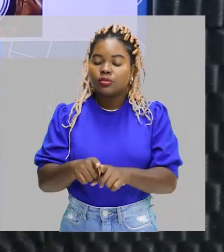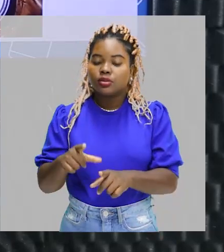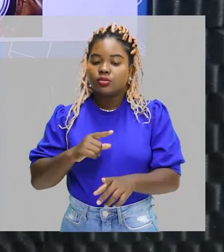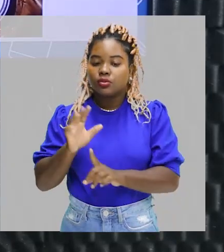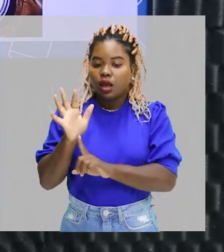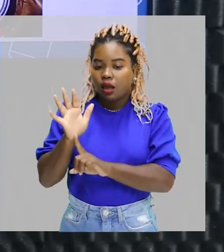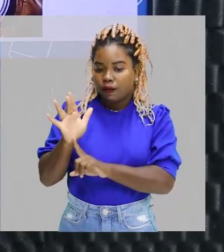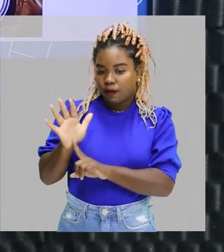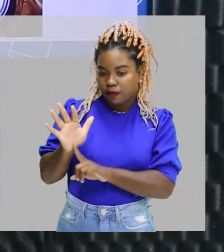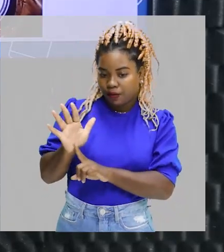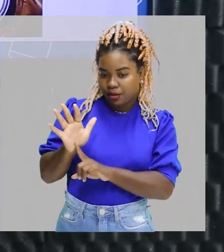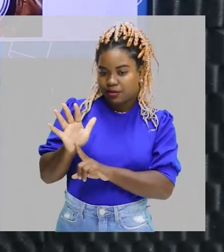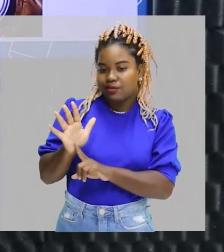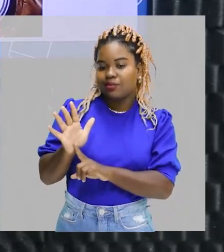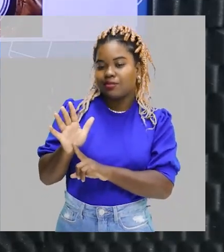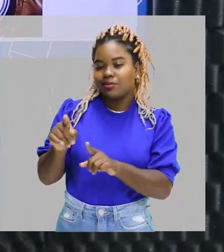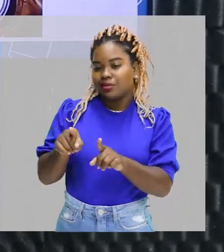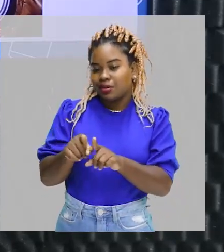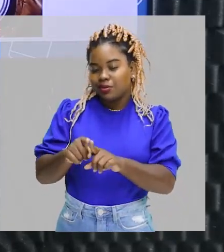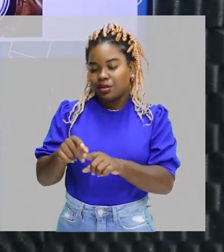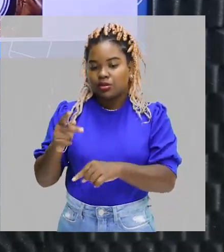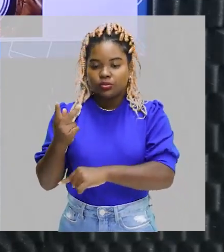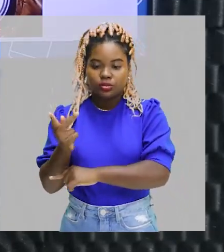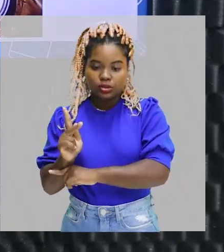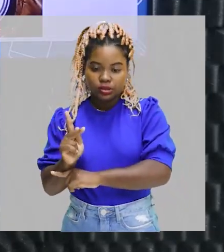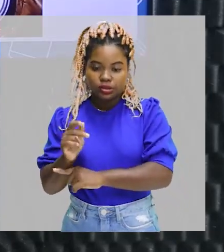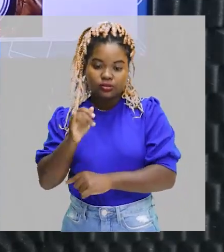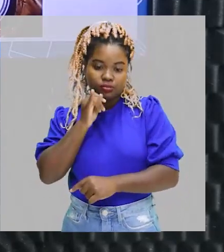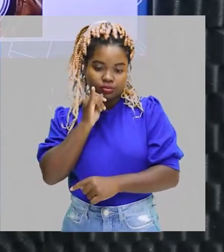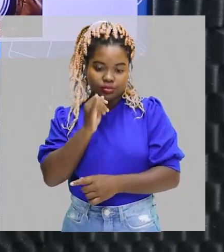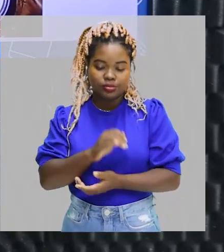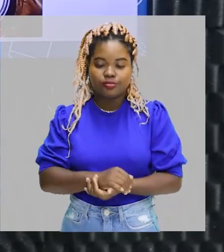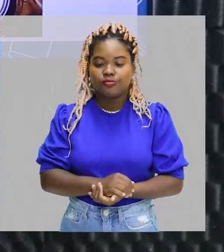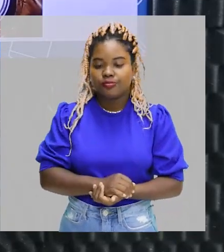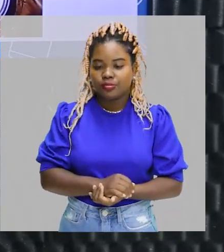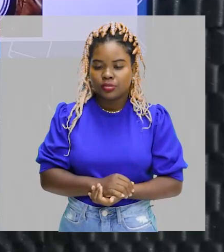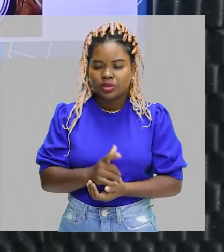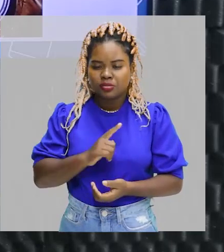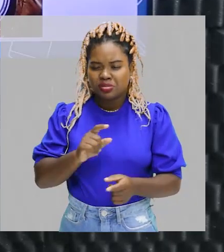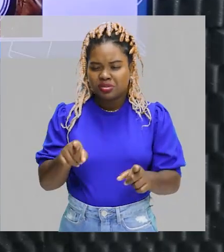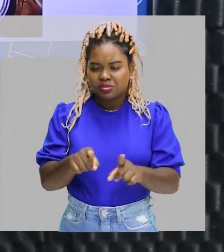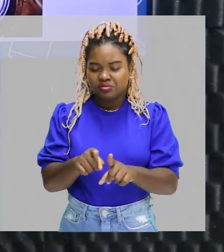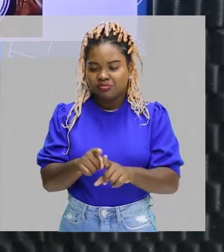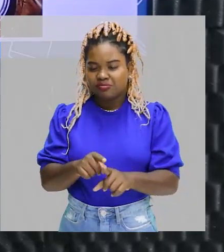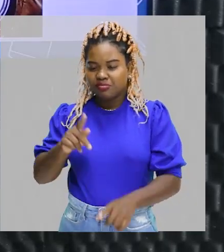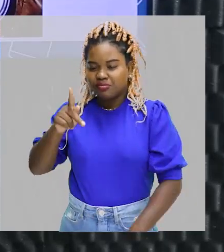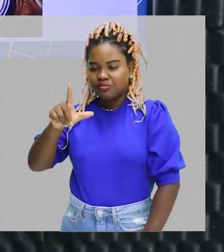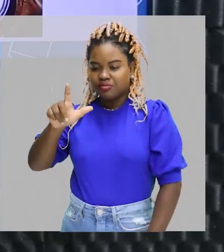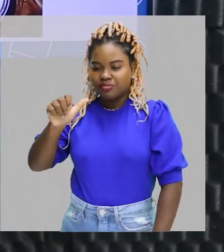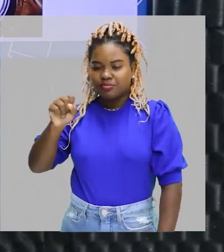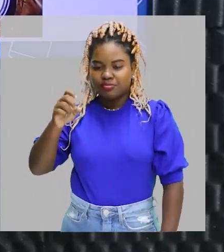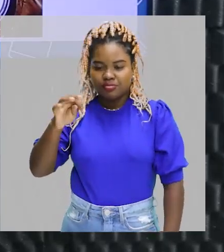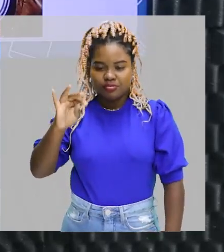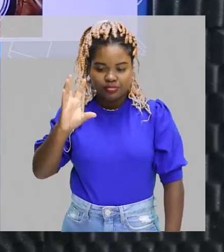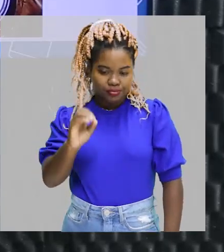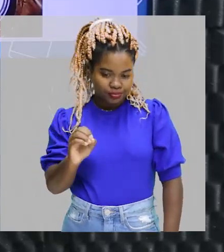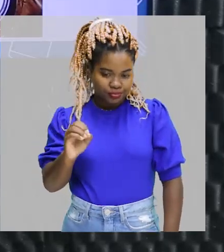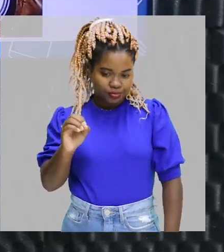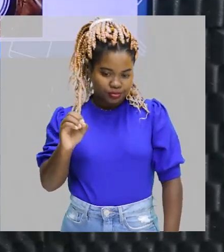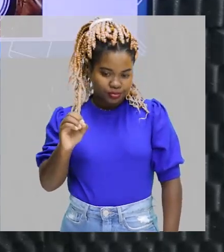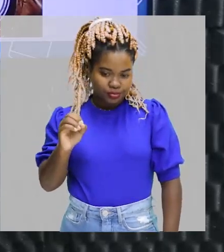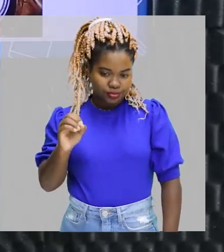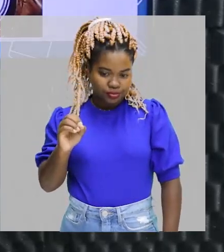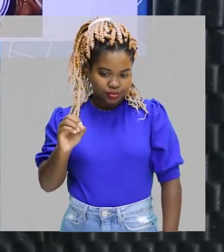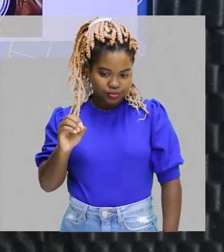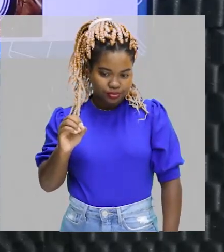velas, também são hidrocarbonetos. Muitos plásticos, eles vão estar